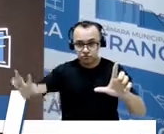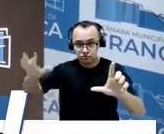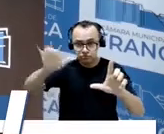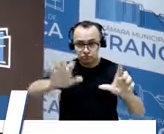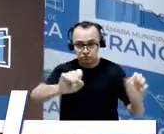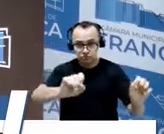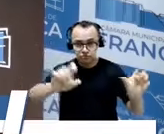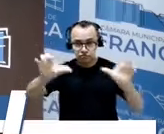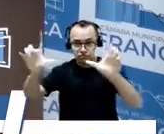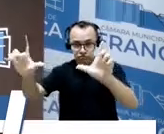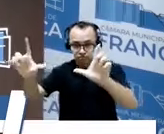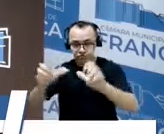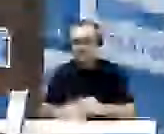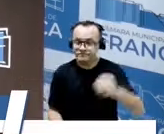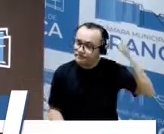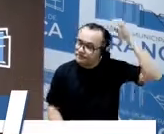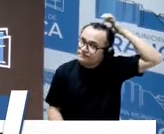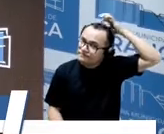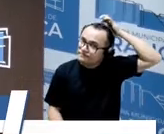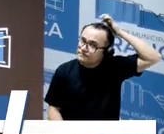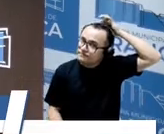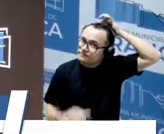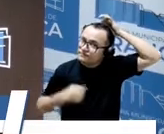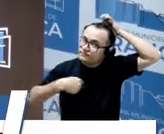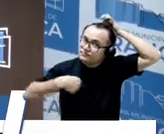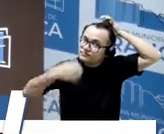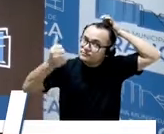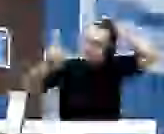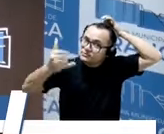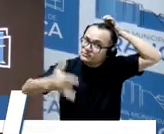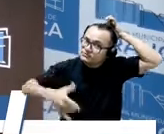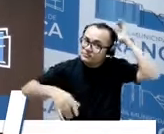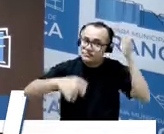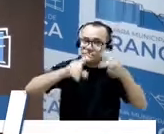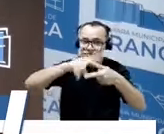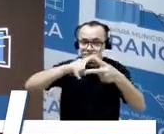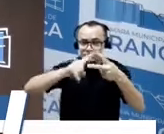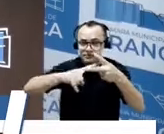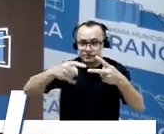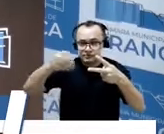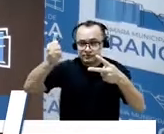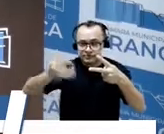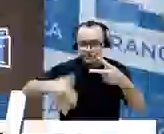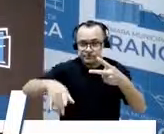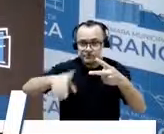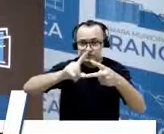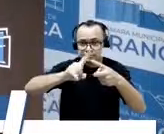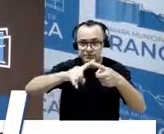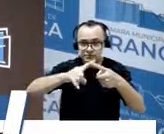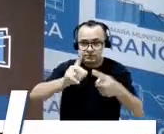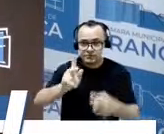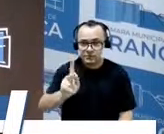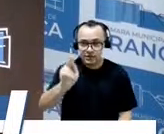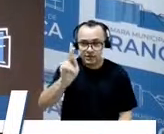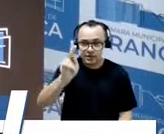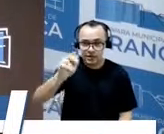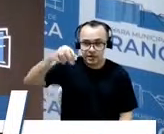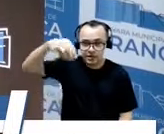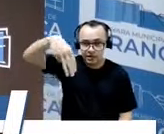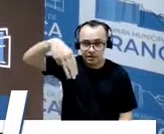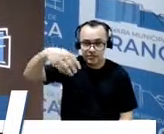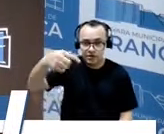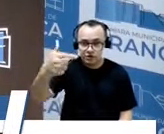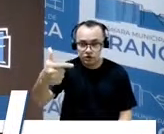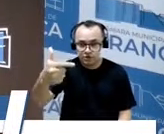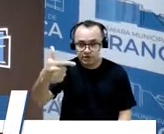falar aqui hoje, senhor presidente, sobre dois assuntos. O primeiro assunto eu vou falar sobre o KM2 da Rodovia